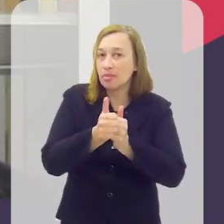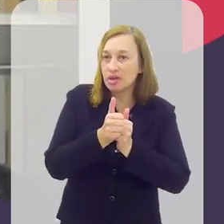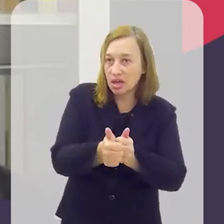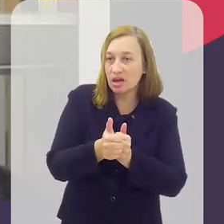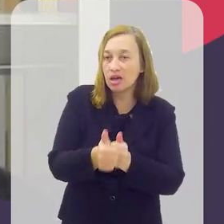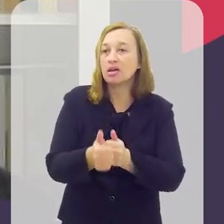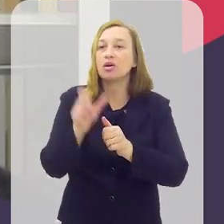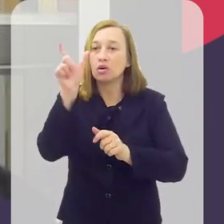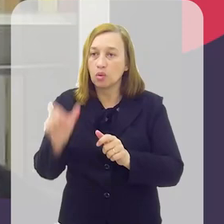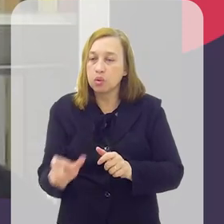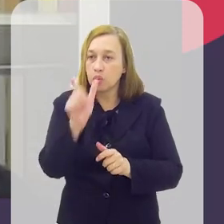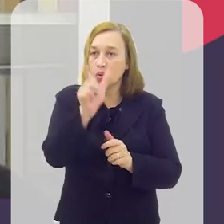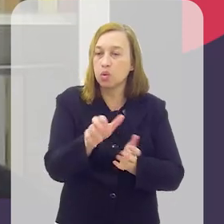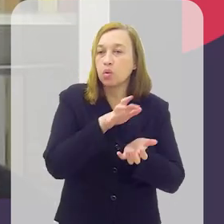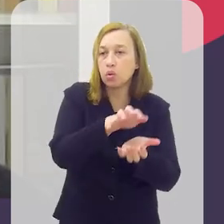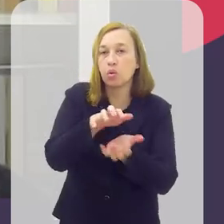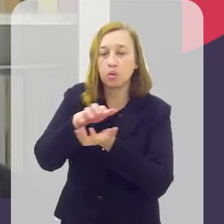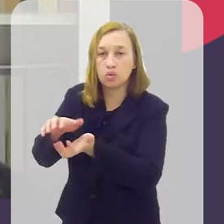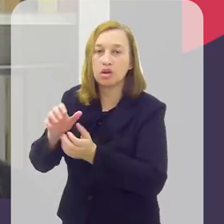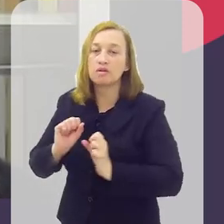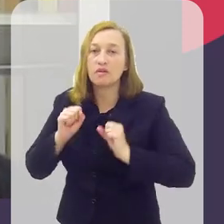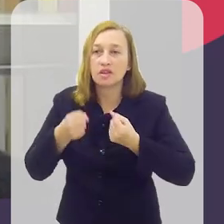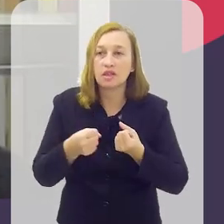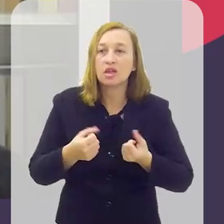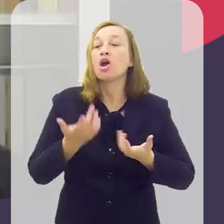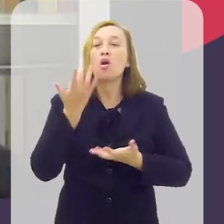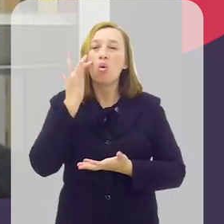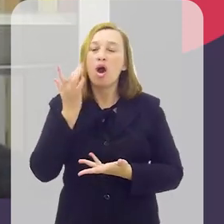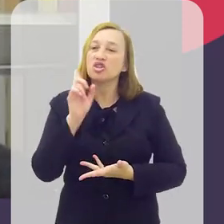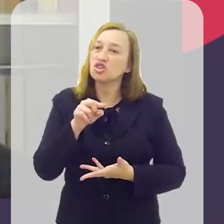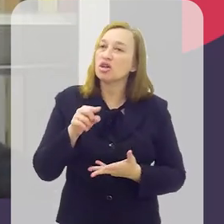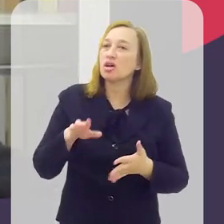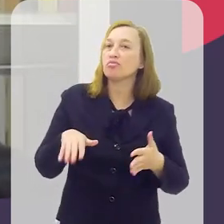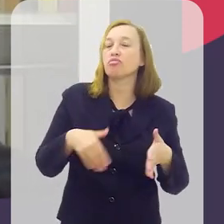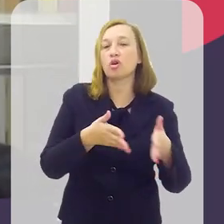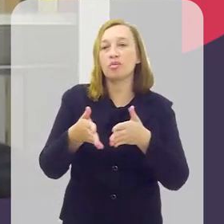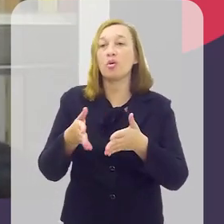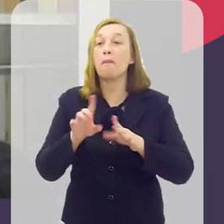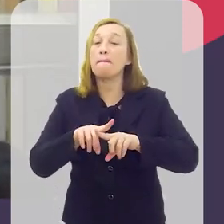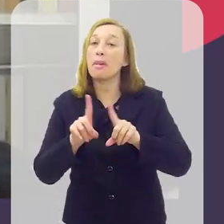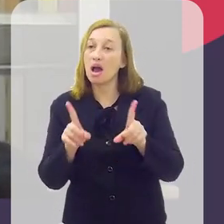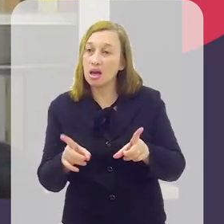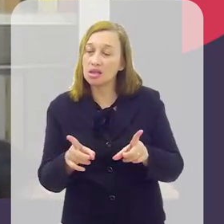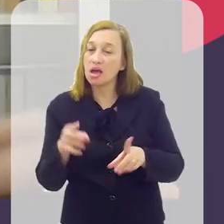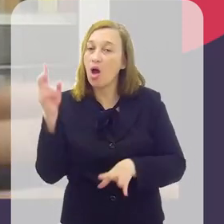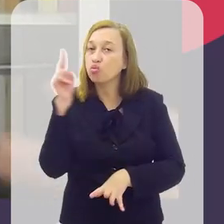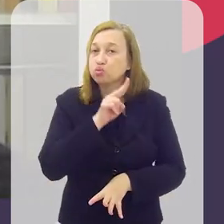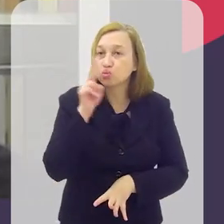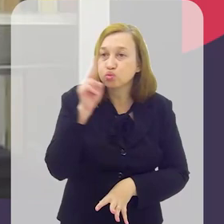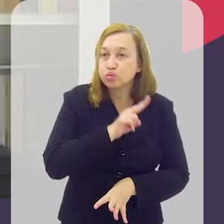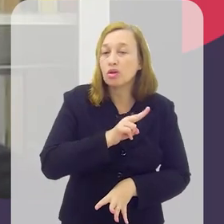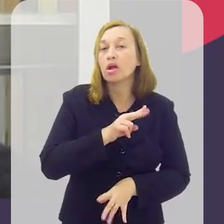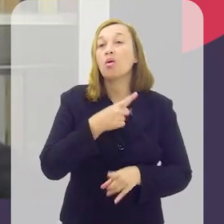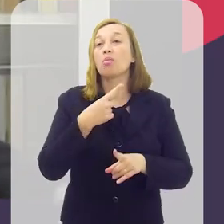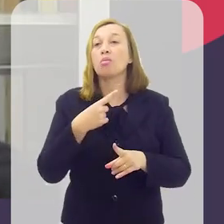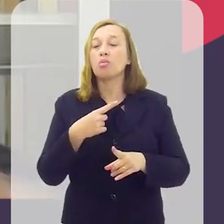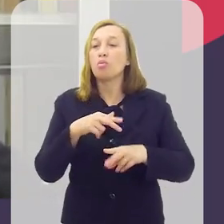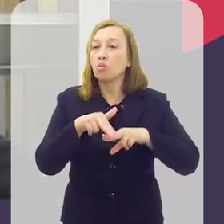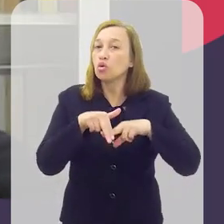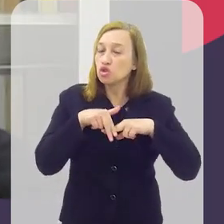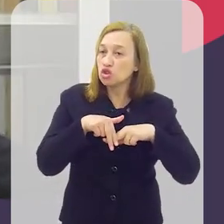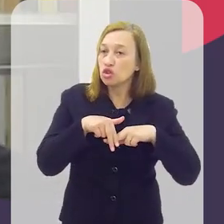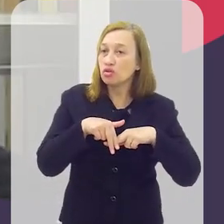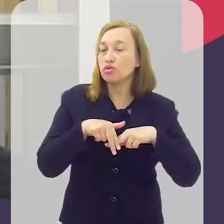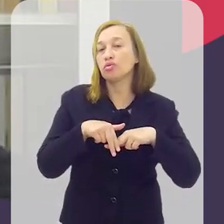como os entregadores têm defendido, né? Eu acho que esse é o caminho, mas a urgência se dá por